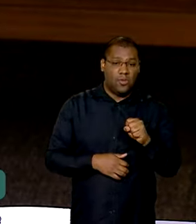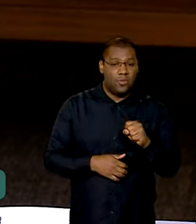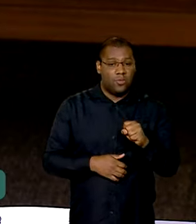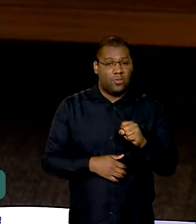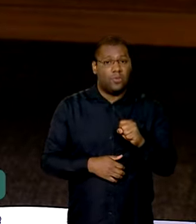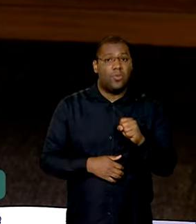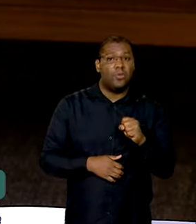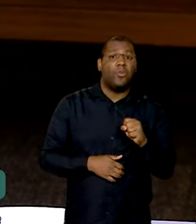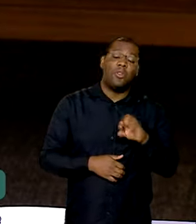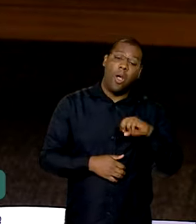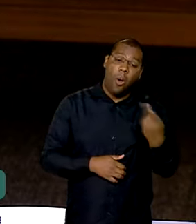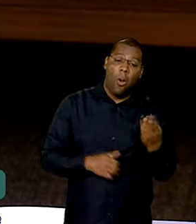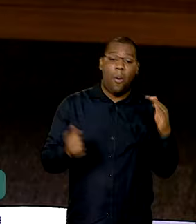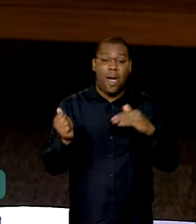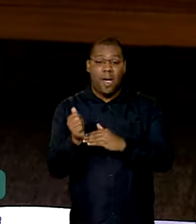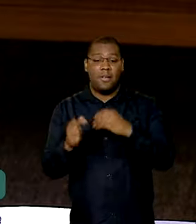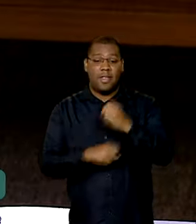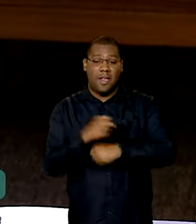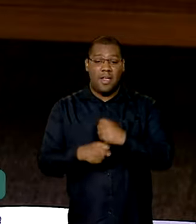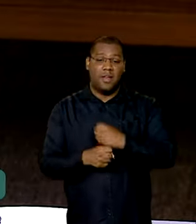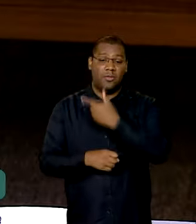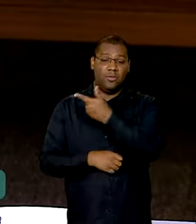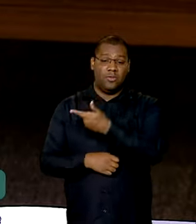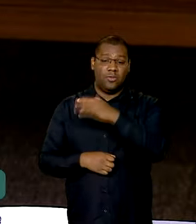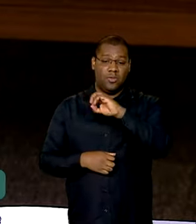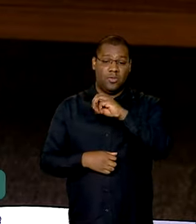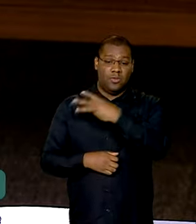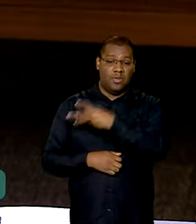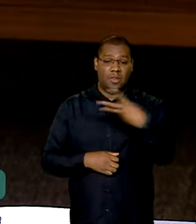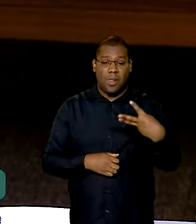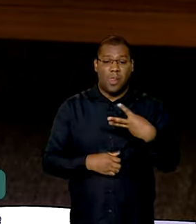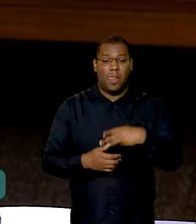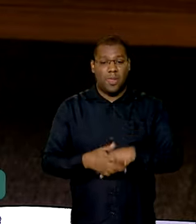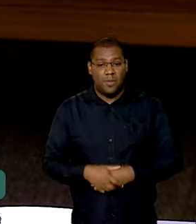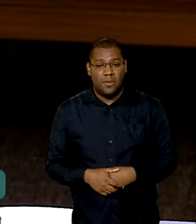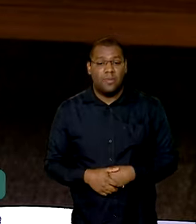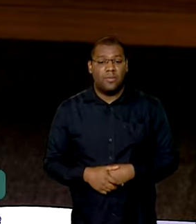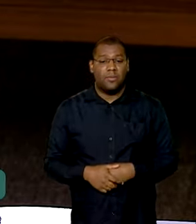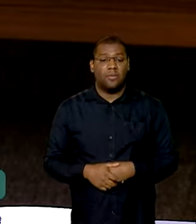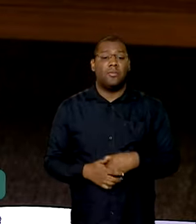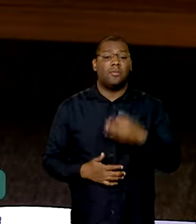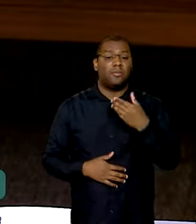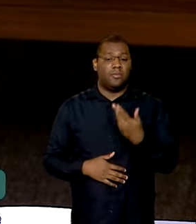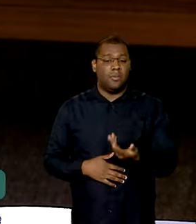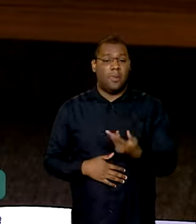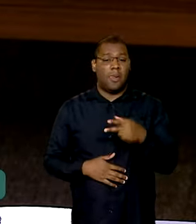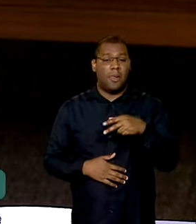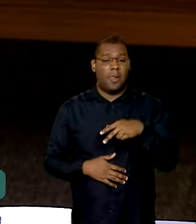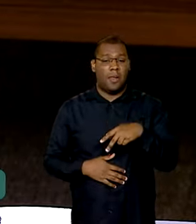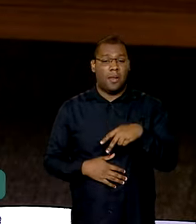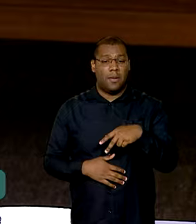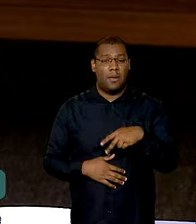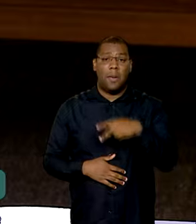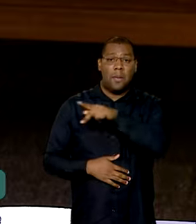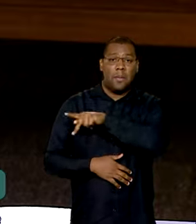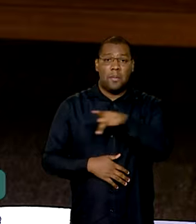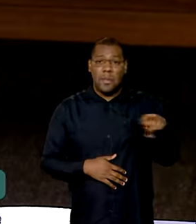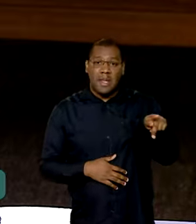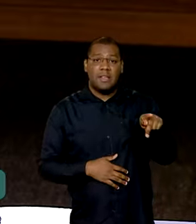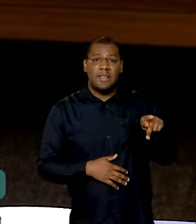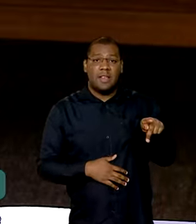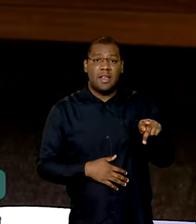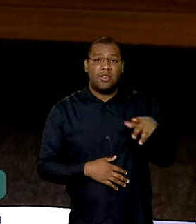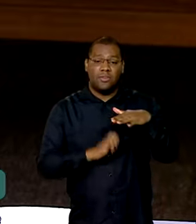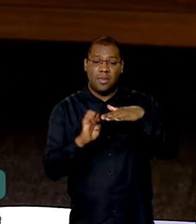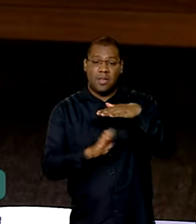Ora, esse investimento a gente nunca tinha visto. O Islin veio ao Brasil, é o presidente da Claro, veio ao Brasil e